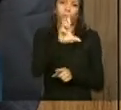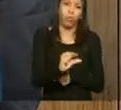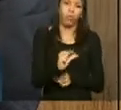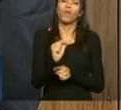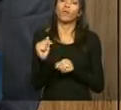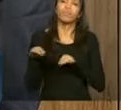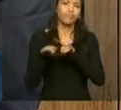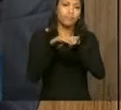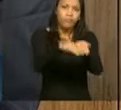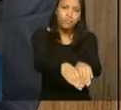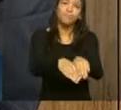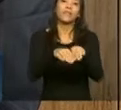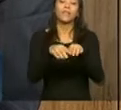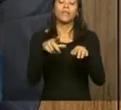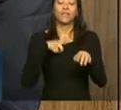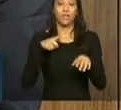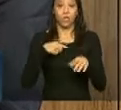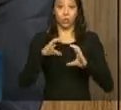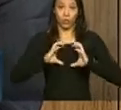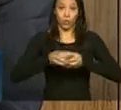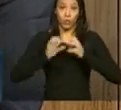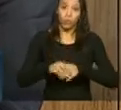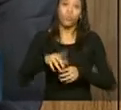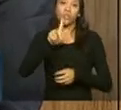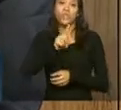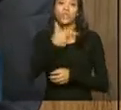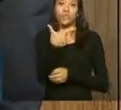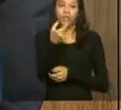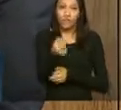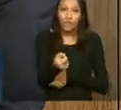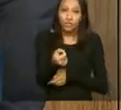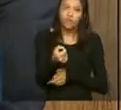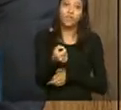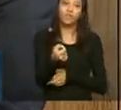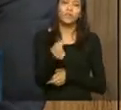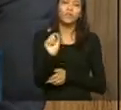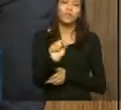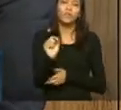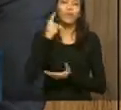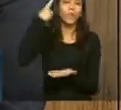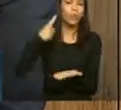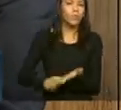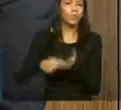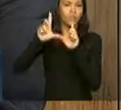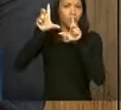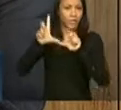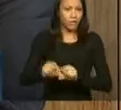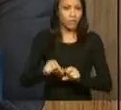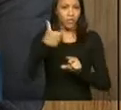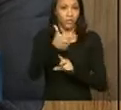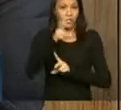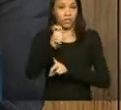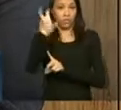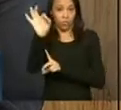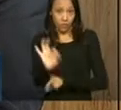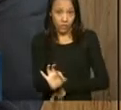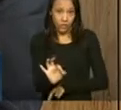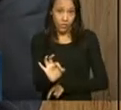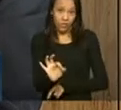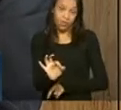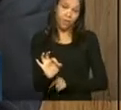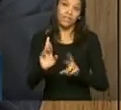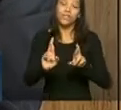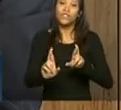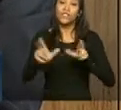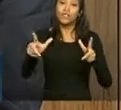seja, os países do G20 se comprometeriam a reduzir em 25% a diferença